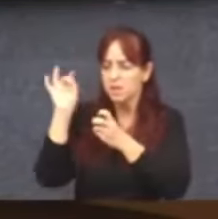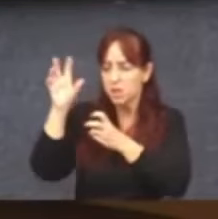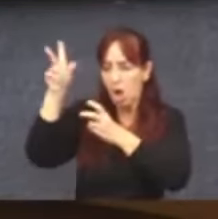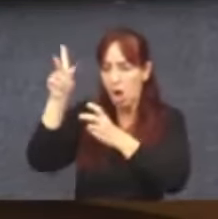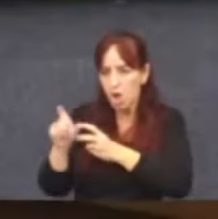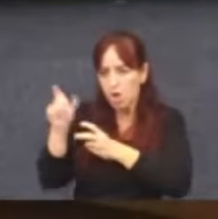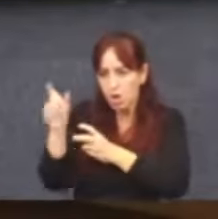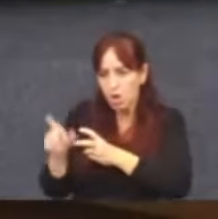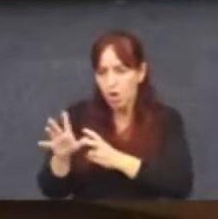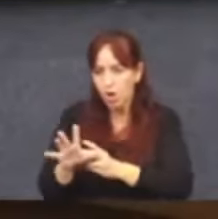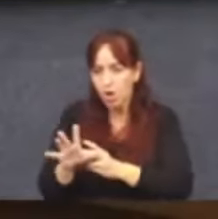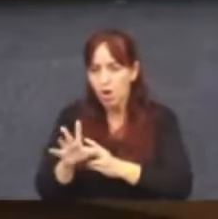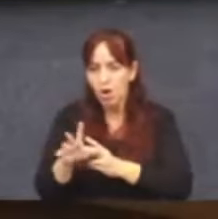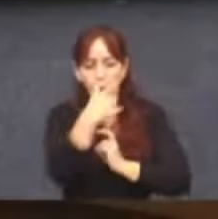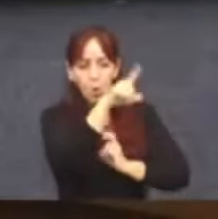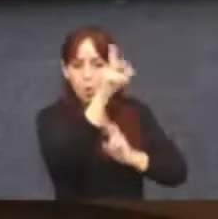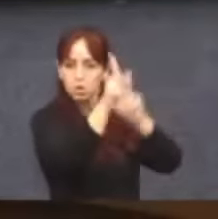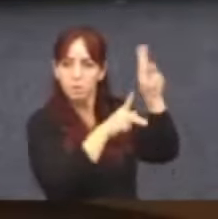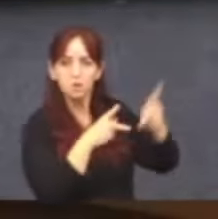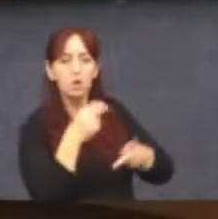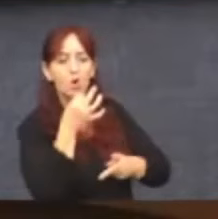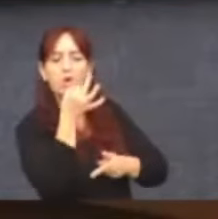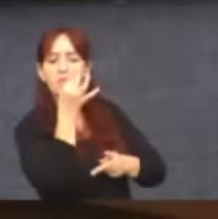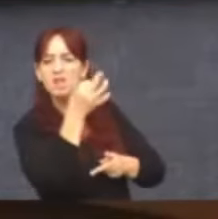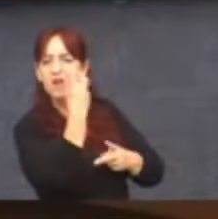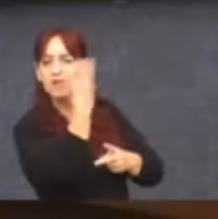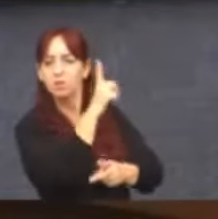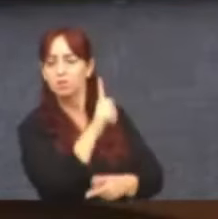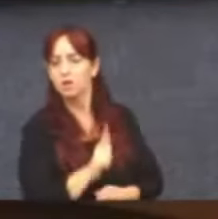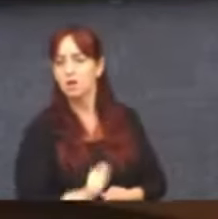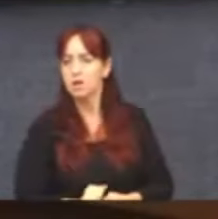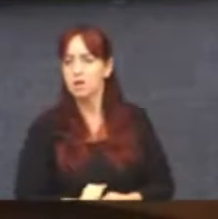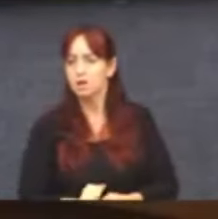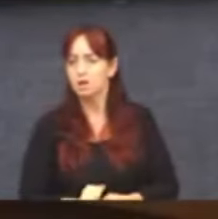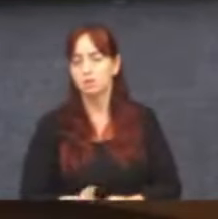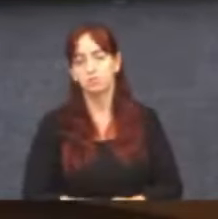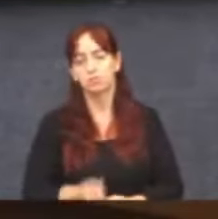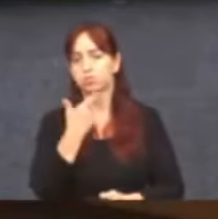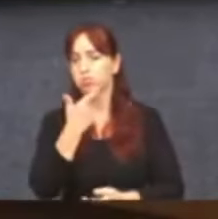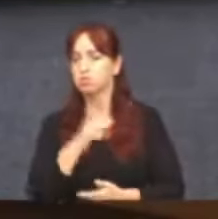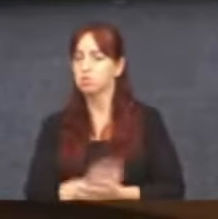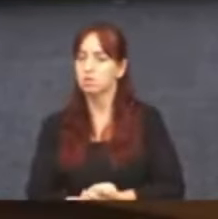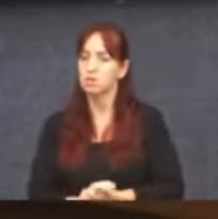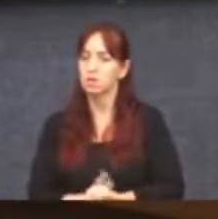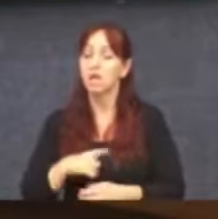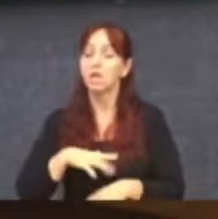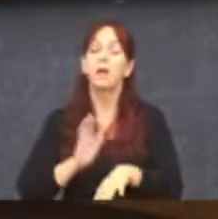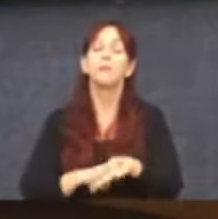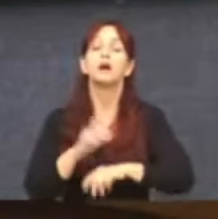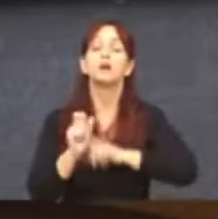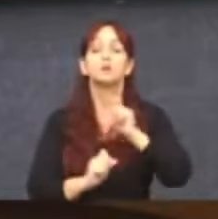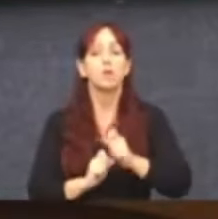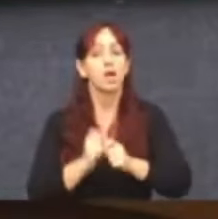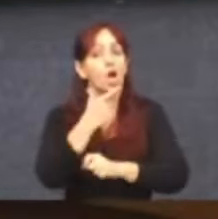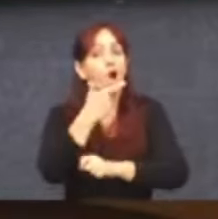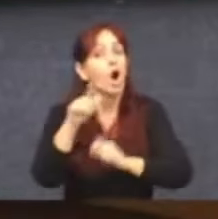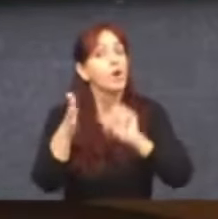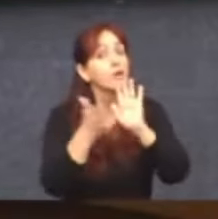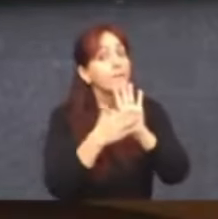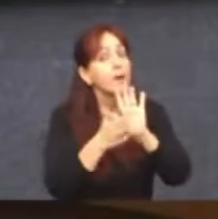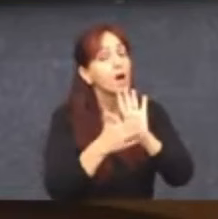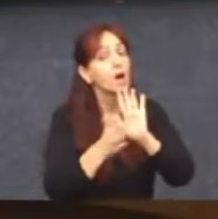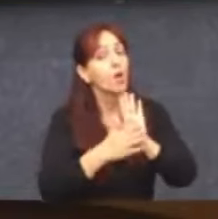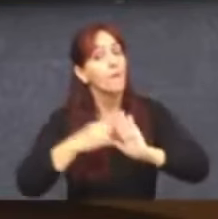Você acha que, simplesmente, a gente vai deixar esse negócio correr solto? Isso é um absurdo. E tem mais. Tem outras pautas